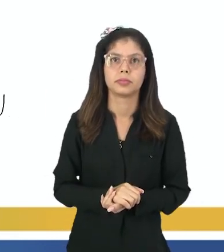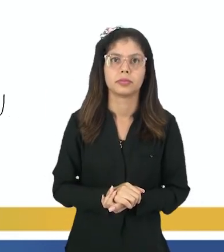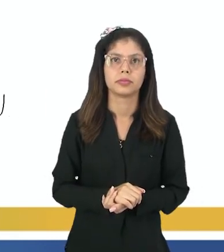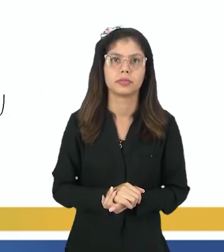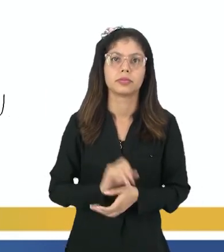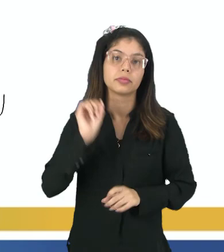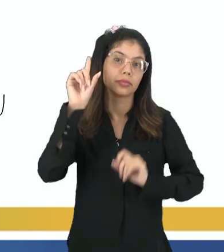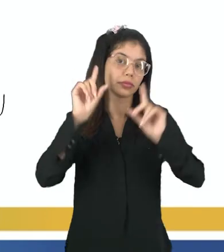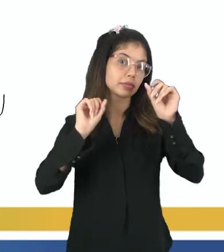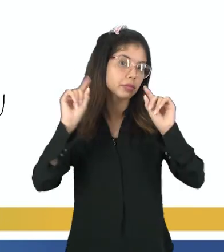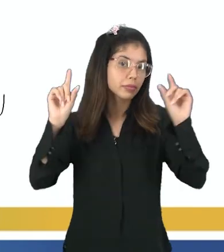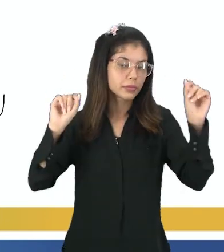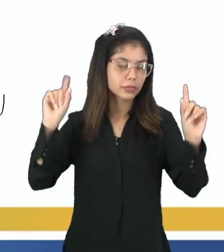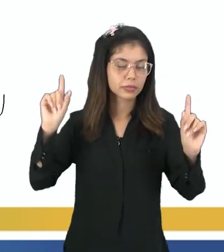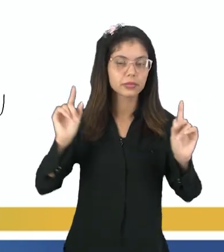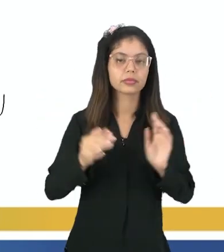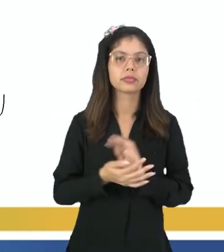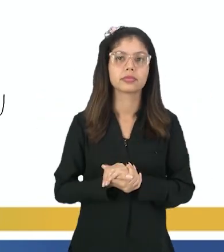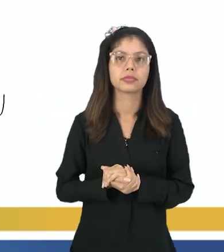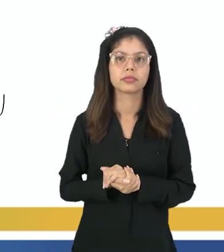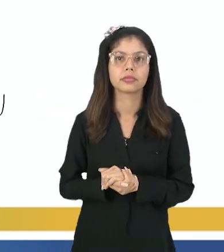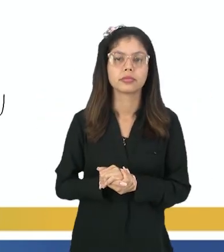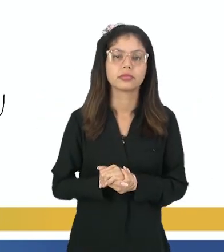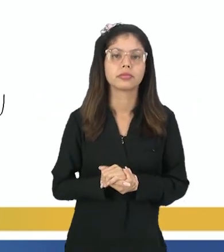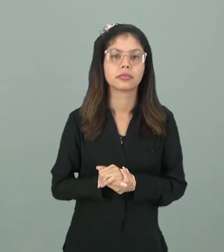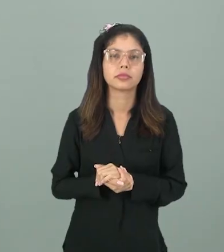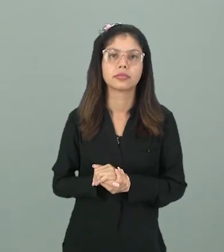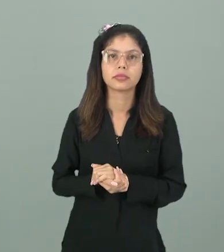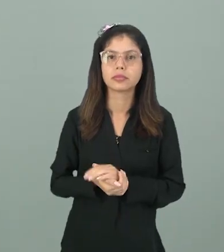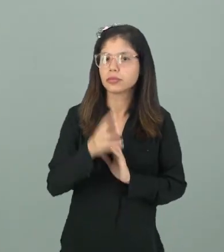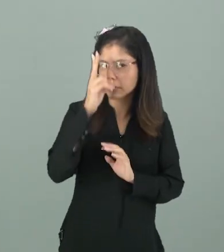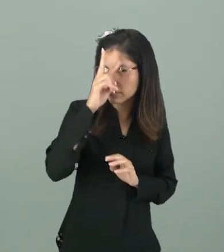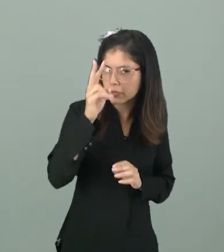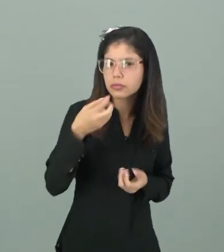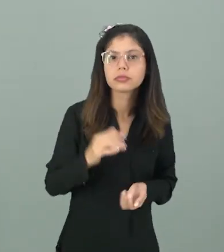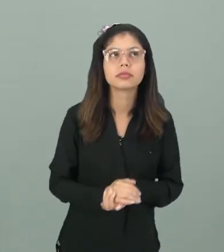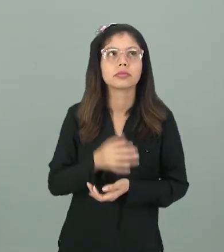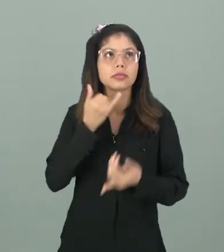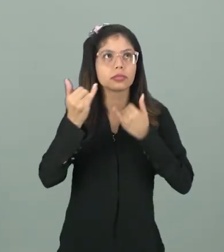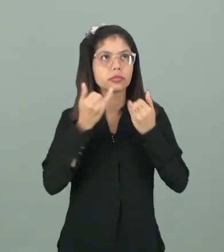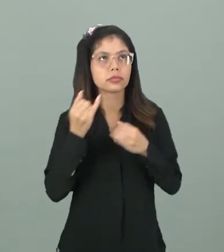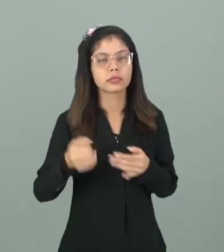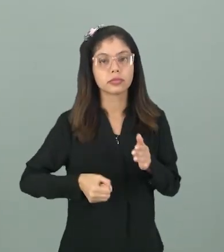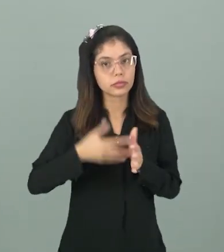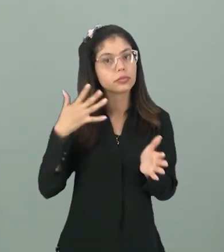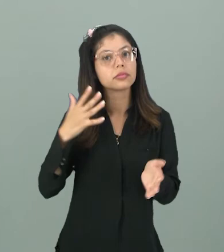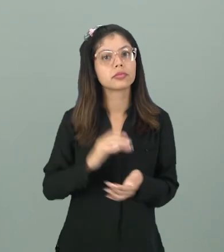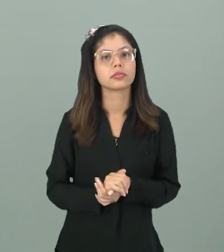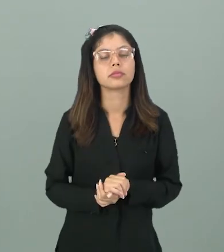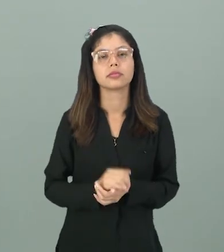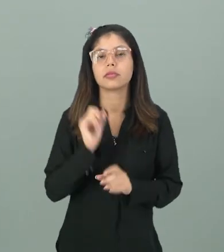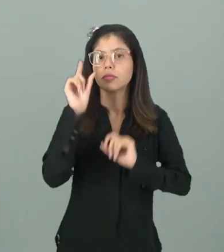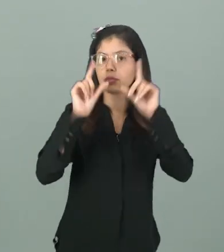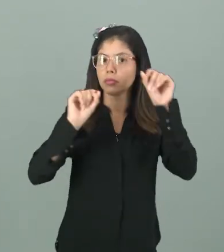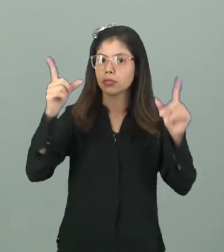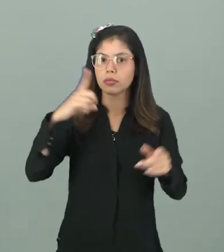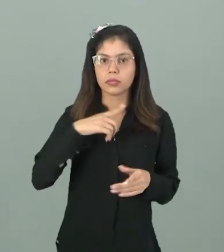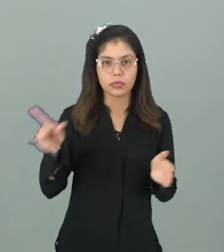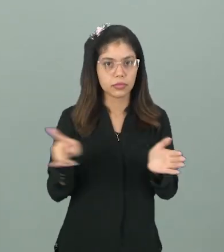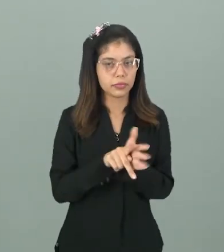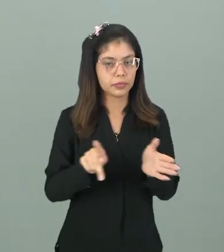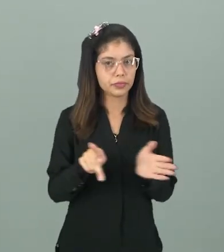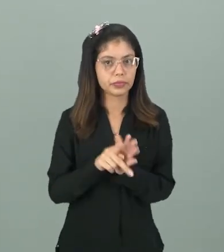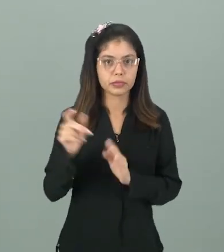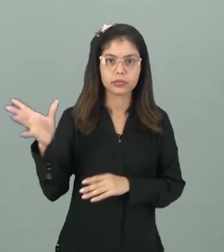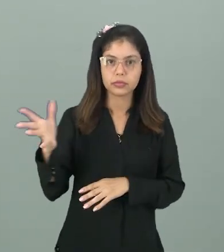Isso mesmo, ele é classificado como uma estrela. Lembra que eu resgatei essa informação várias vezes? Uma estrela que tem o seu